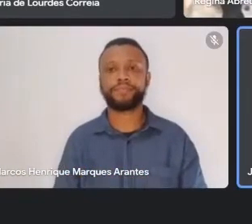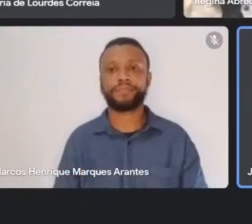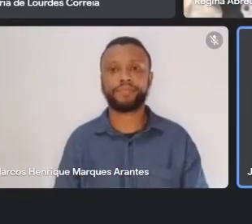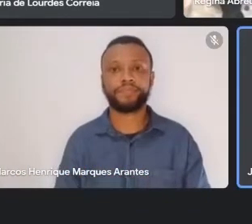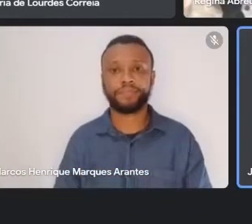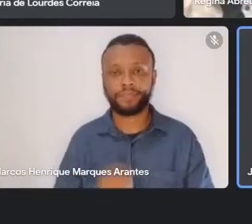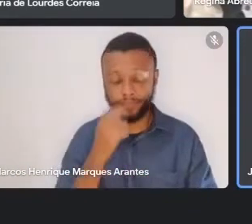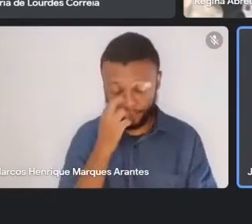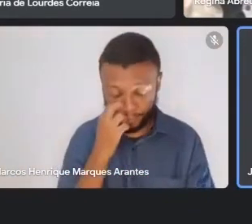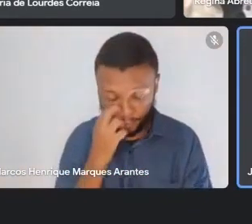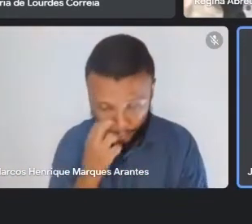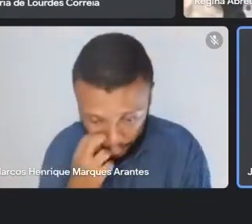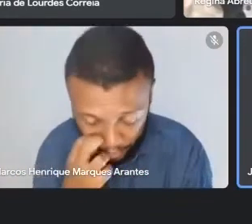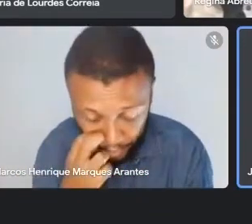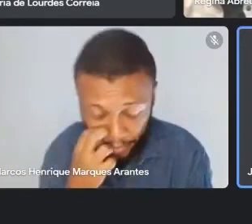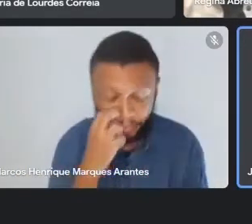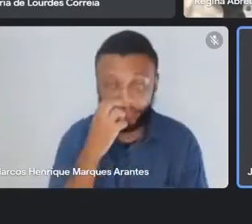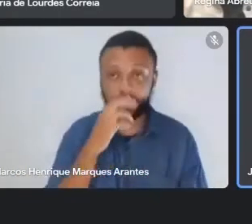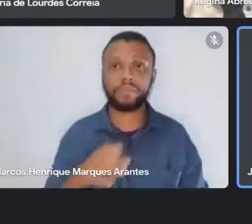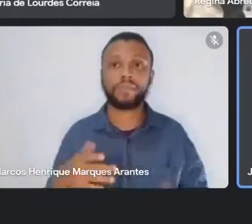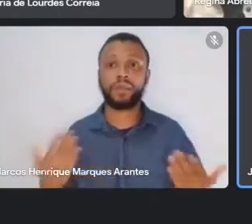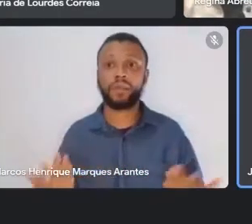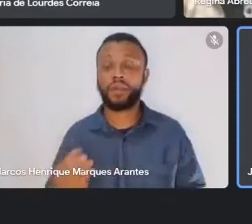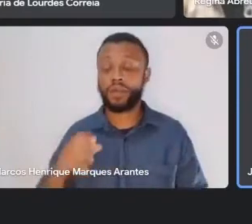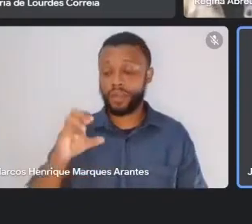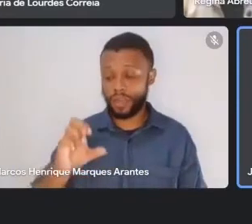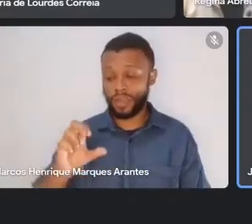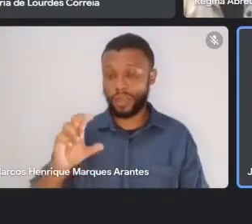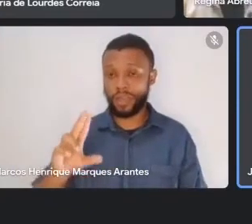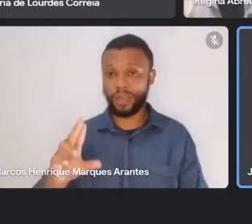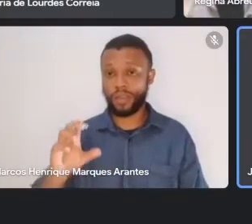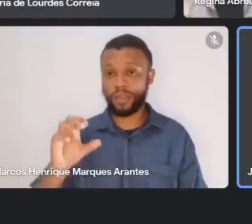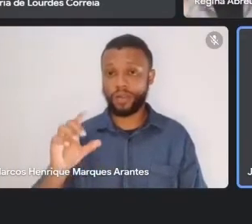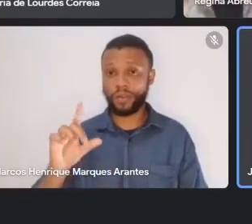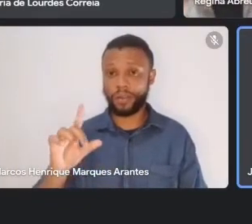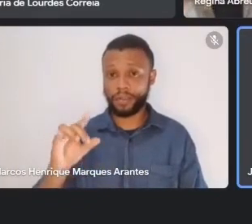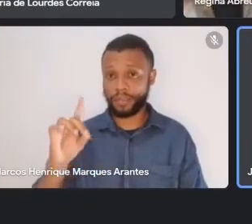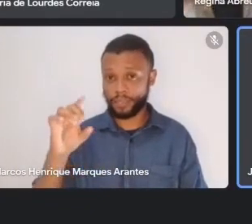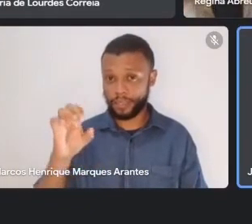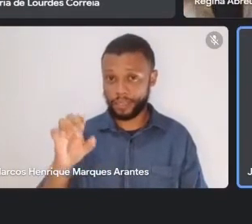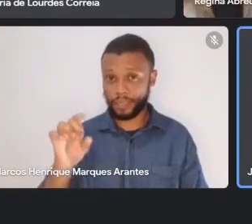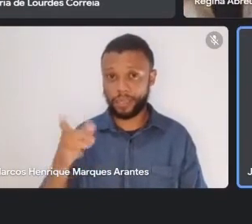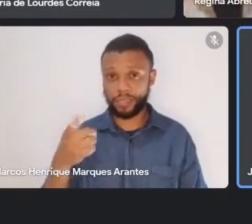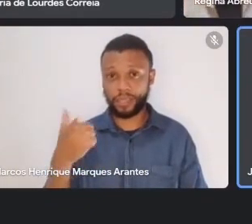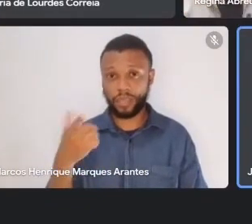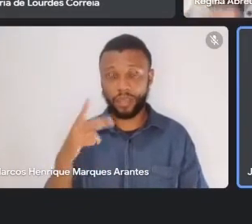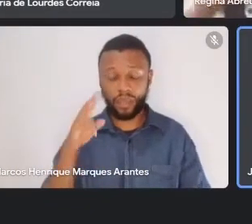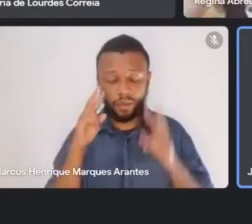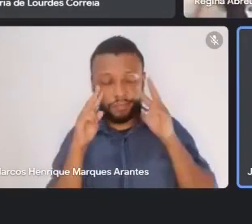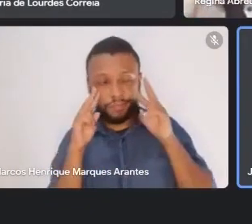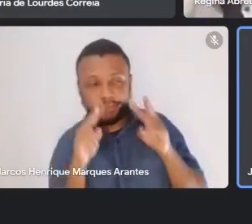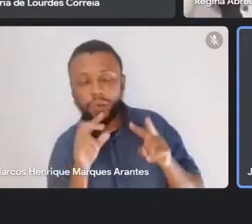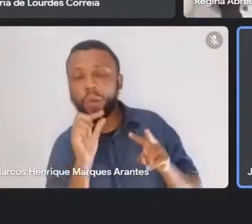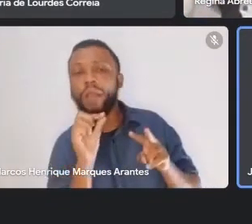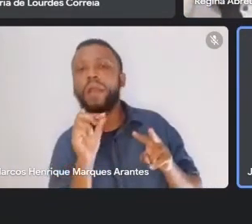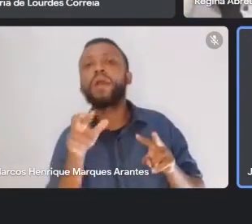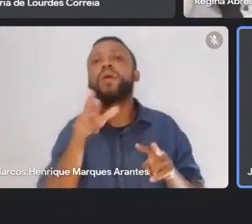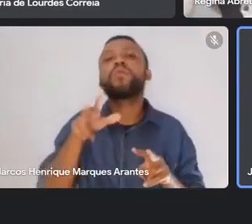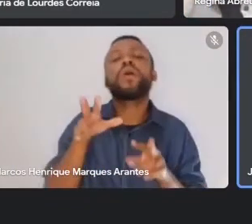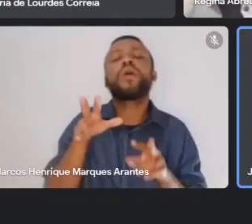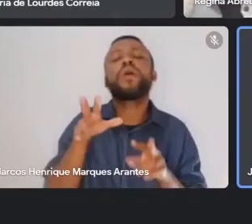Euclides, no meu entender, ele é um fruto de um... Ele não é apenas um escritor de um contexto